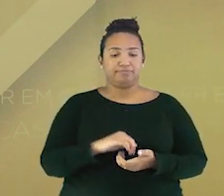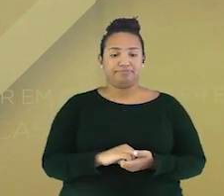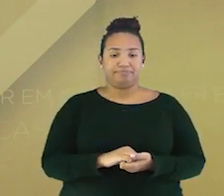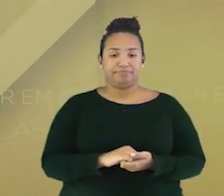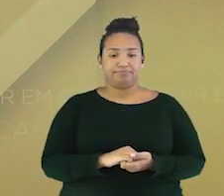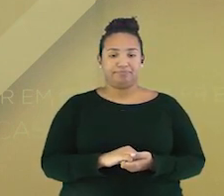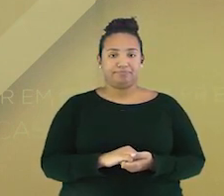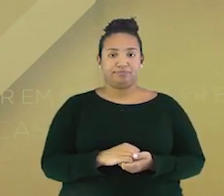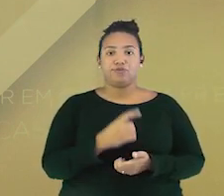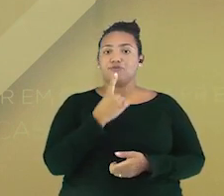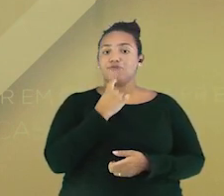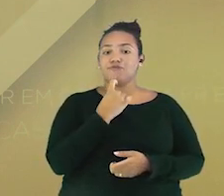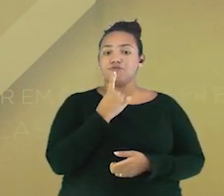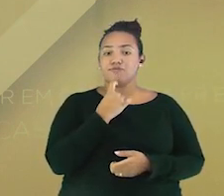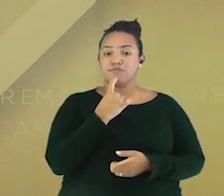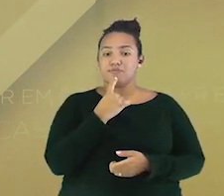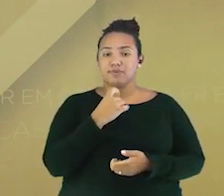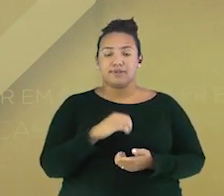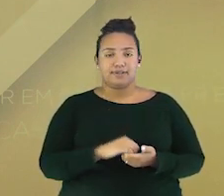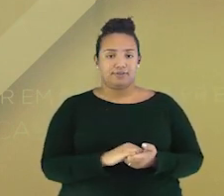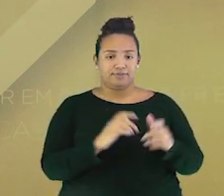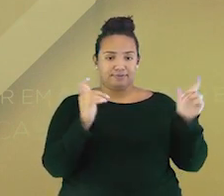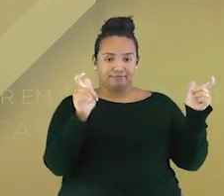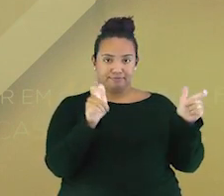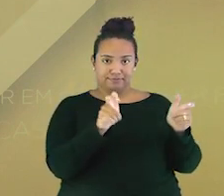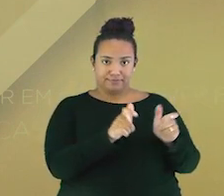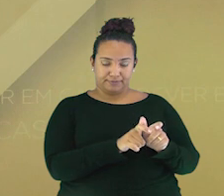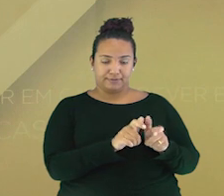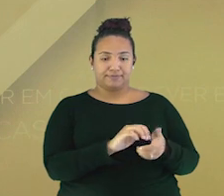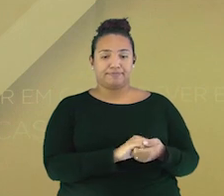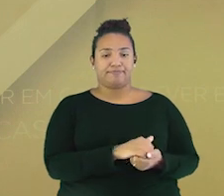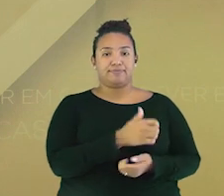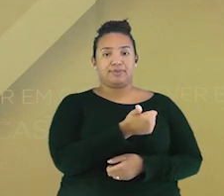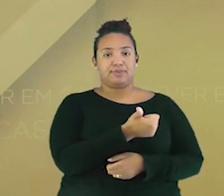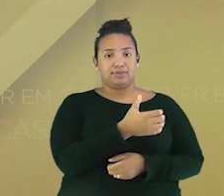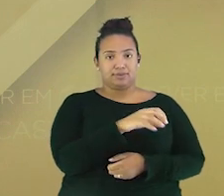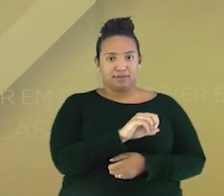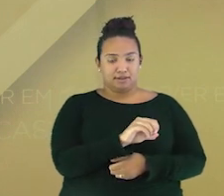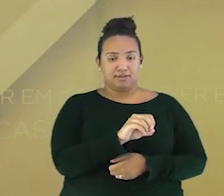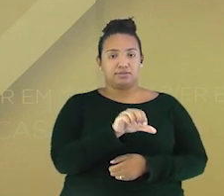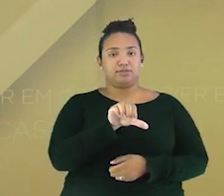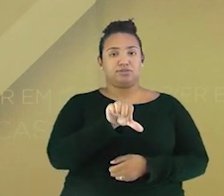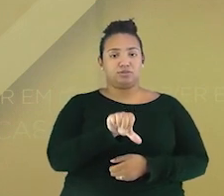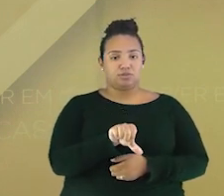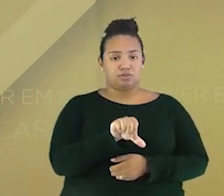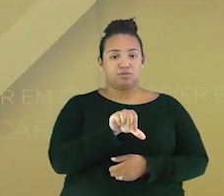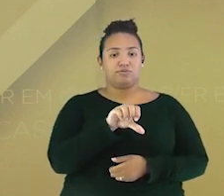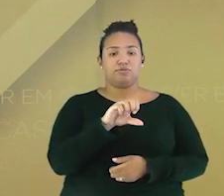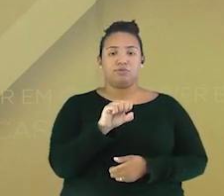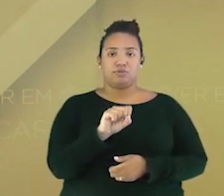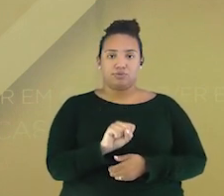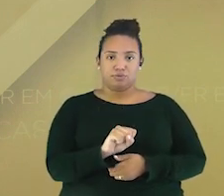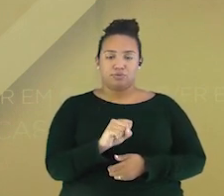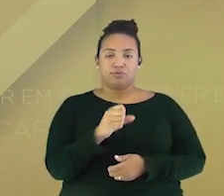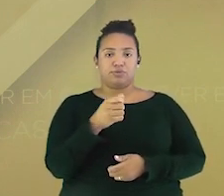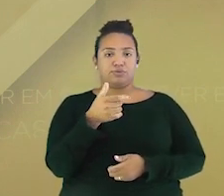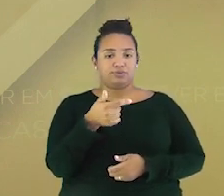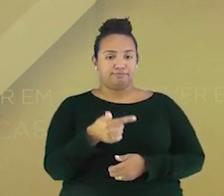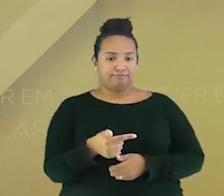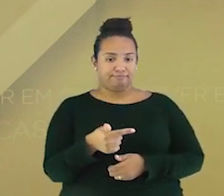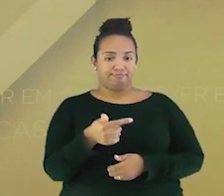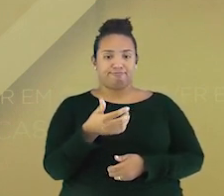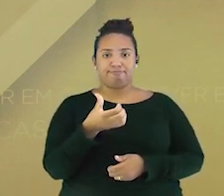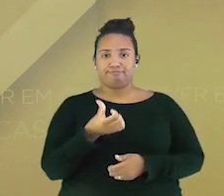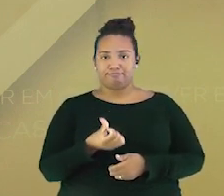setinha indicando para baixo. Ordem decrescente. 10, 9, 8, 7,